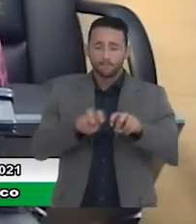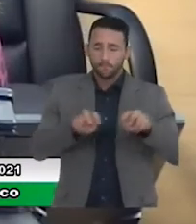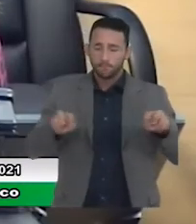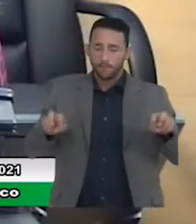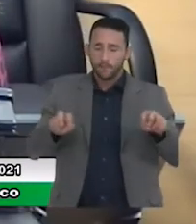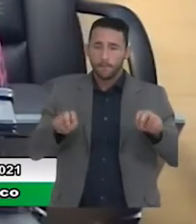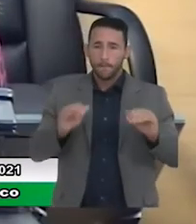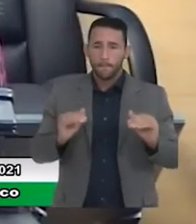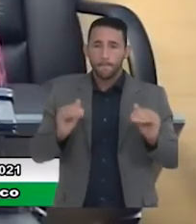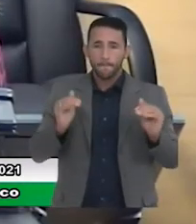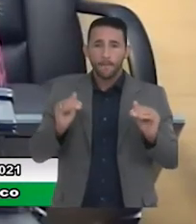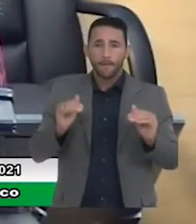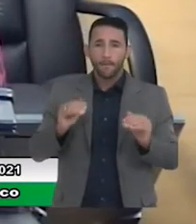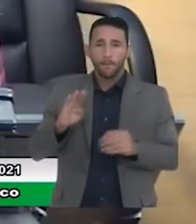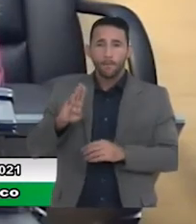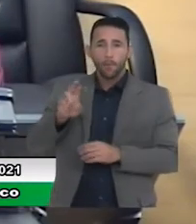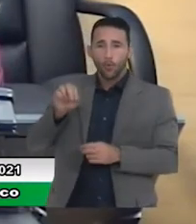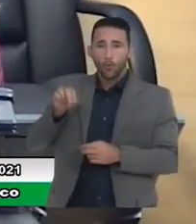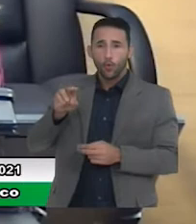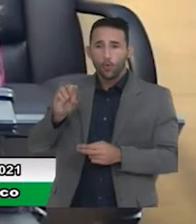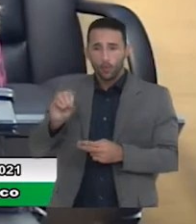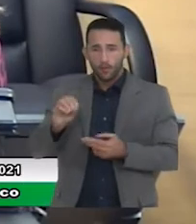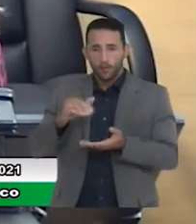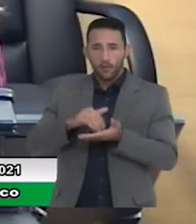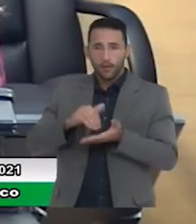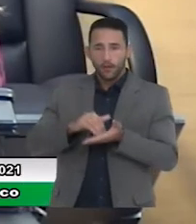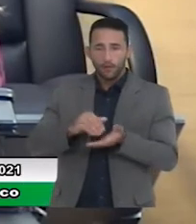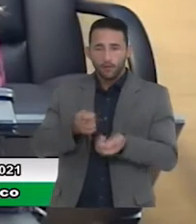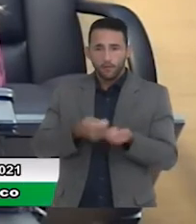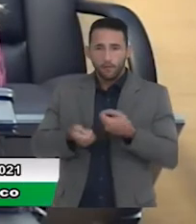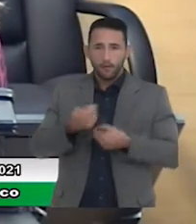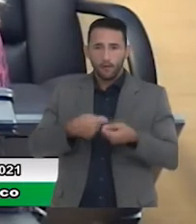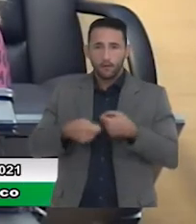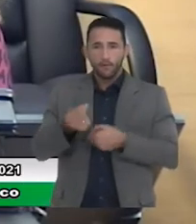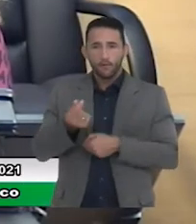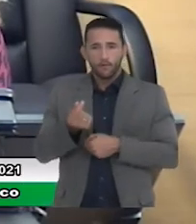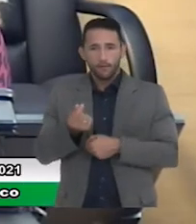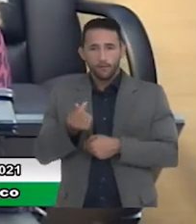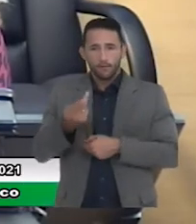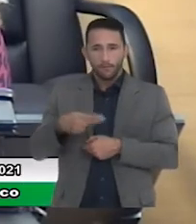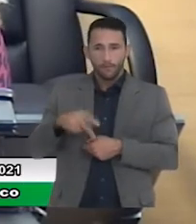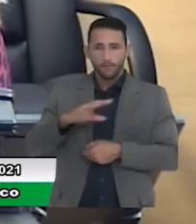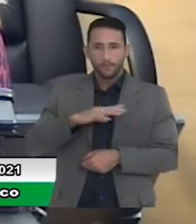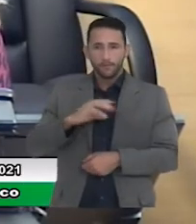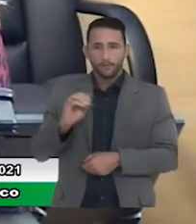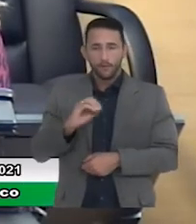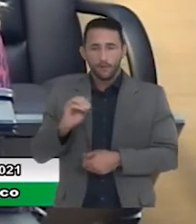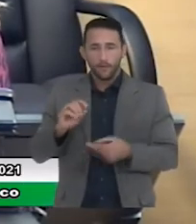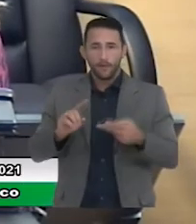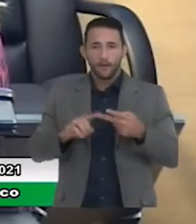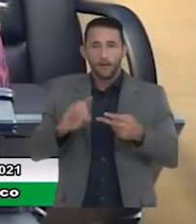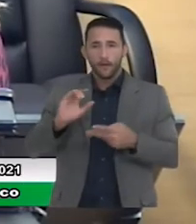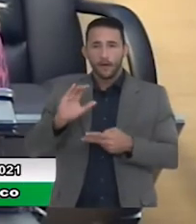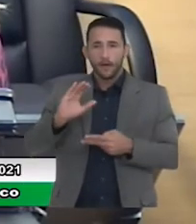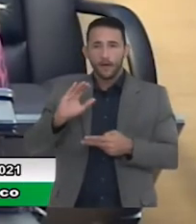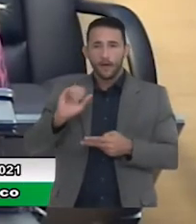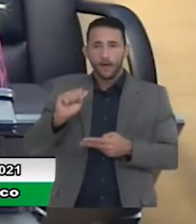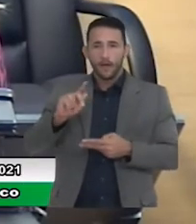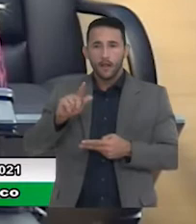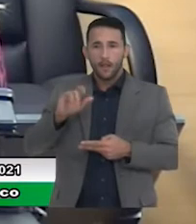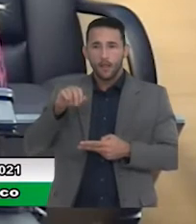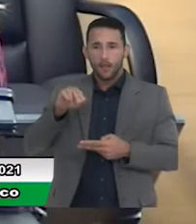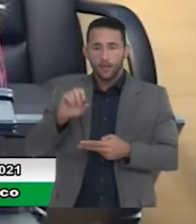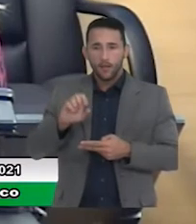Bruno Mancini, secretário de Finanças de Osasco. Obrigada pela presença, Bruno. Carine Donizete Simões de Oliveira,